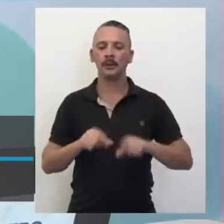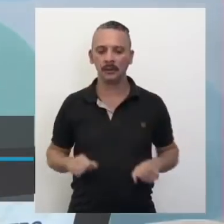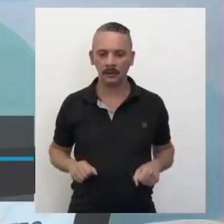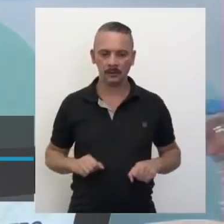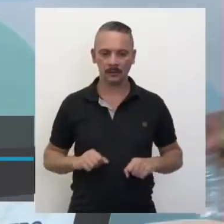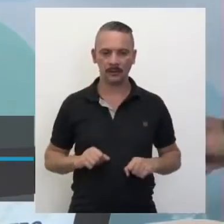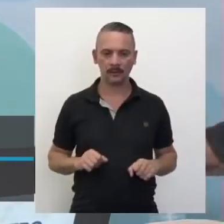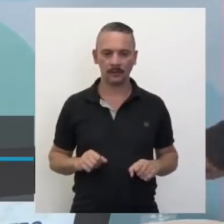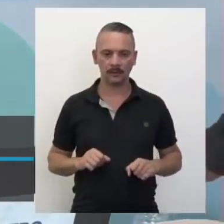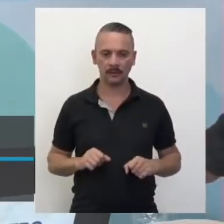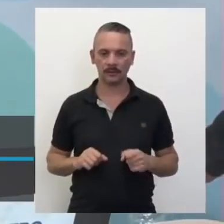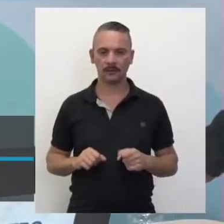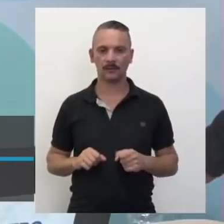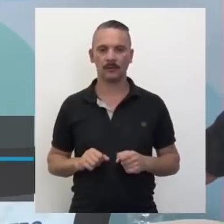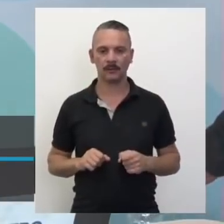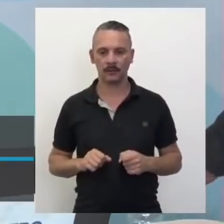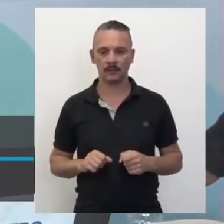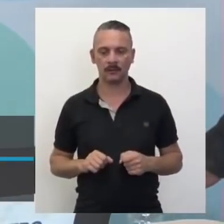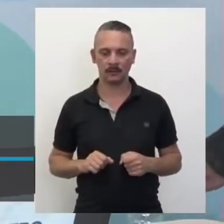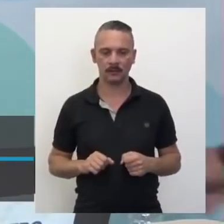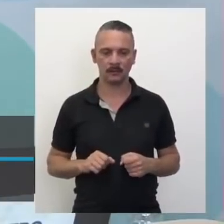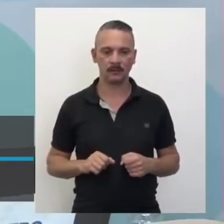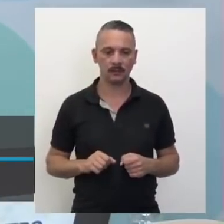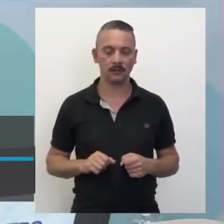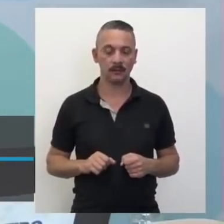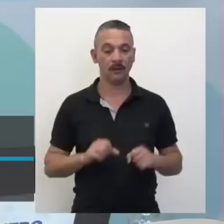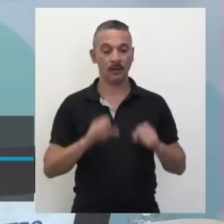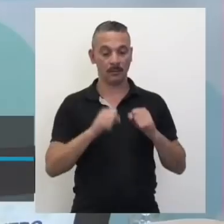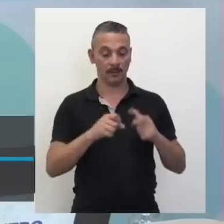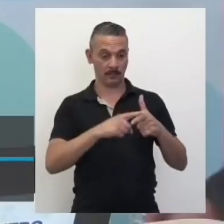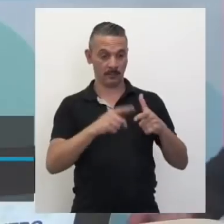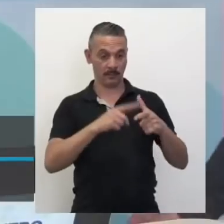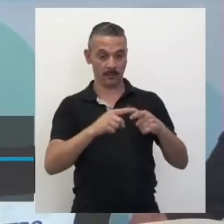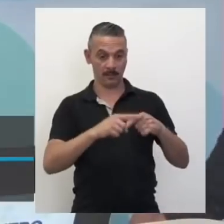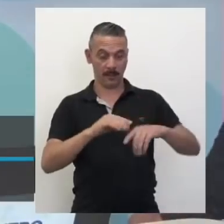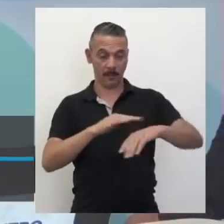Eita, saiu correndo aqui. Pode afetar a pele.